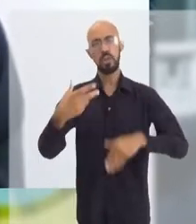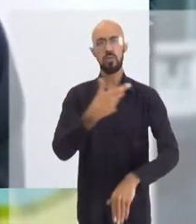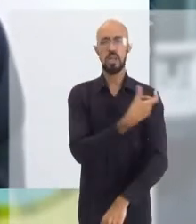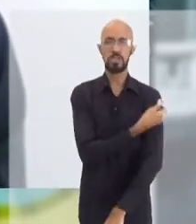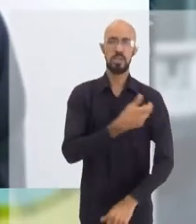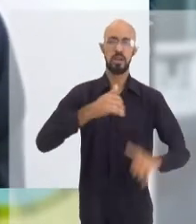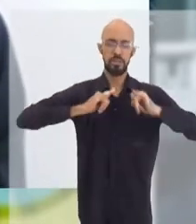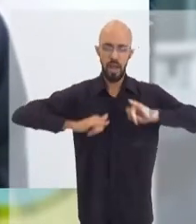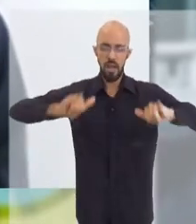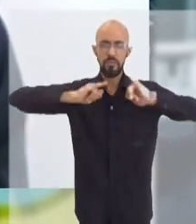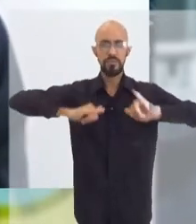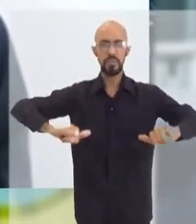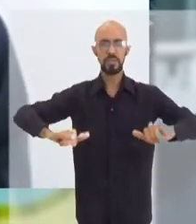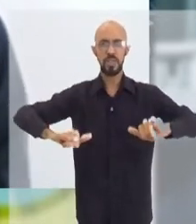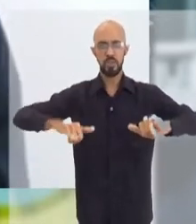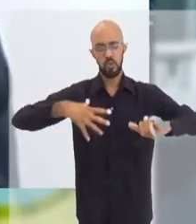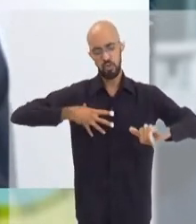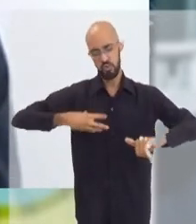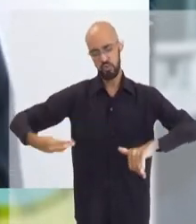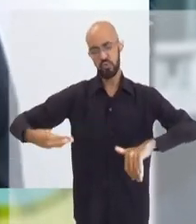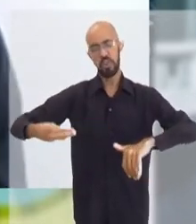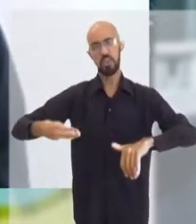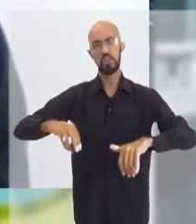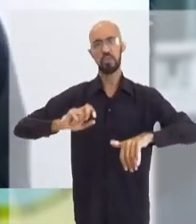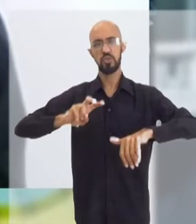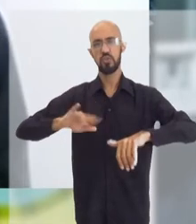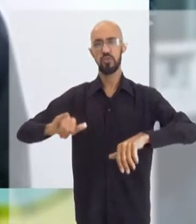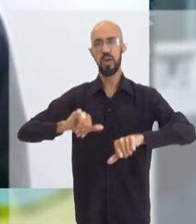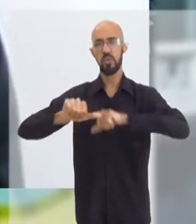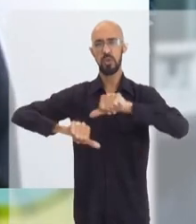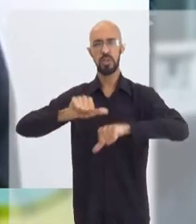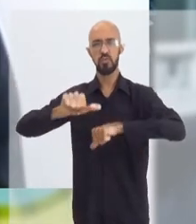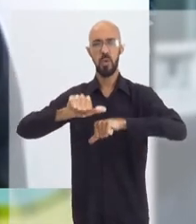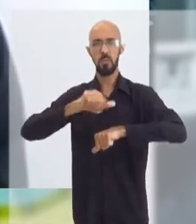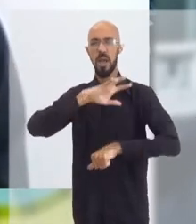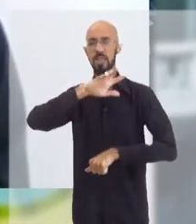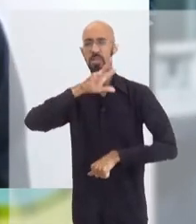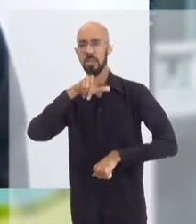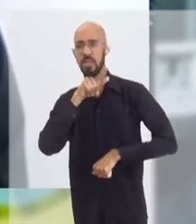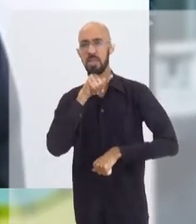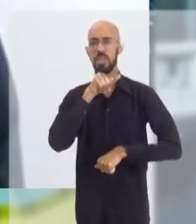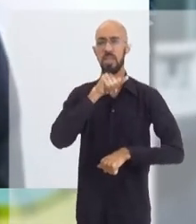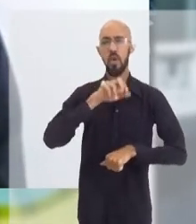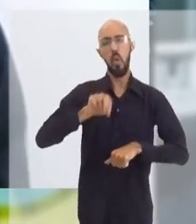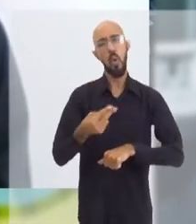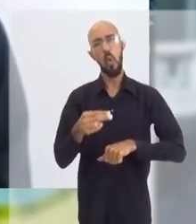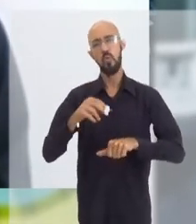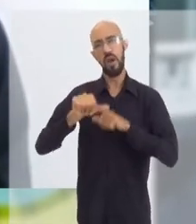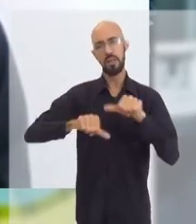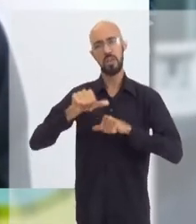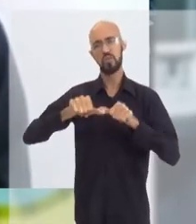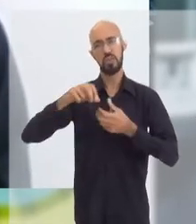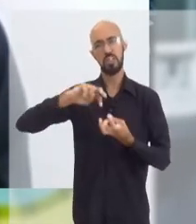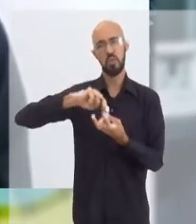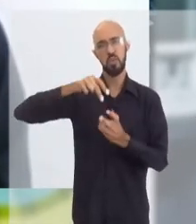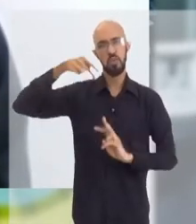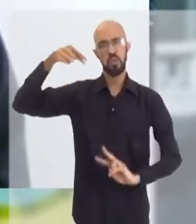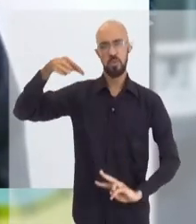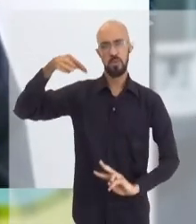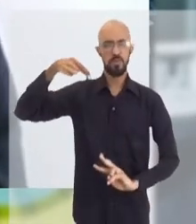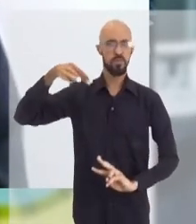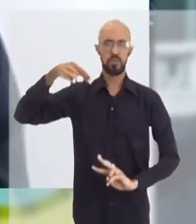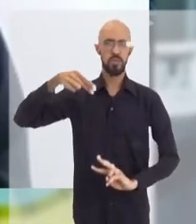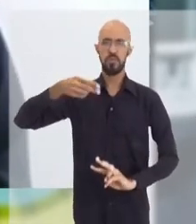apregoar o medo, né? Dizendo que seus filhos vão se tornar um bicho, vão mudar o código genético, vão